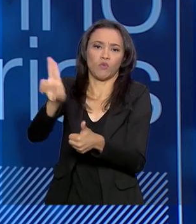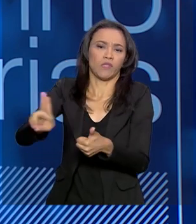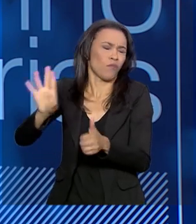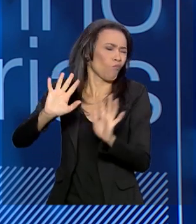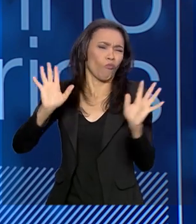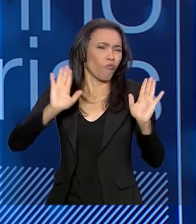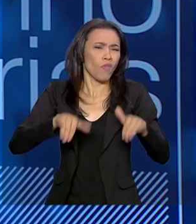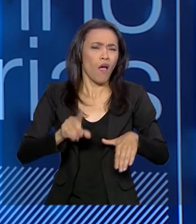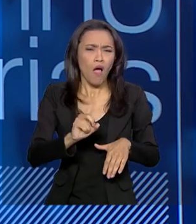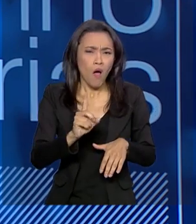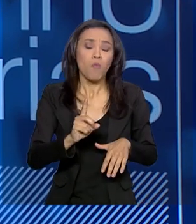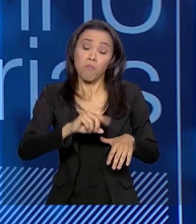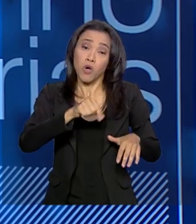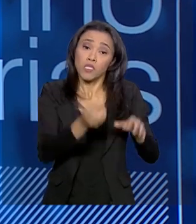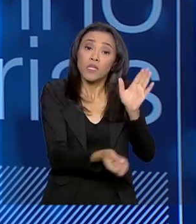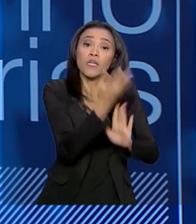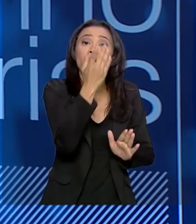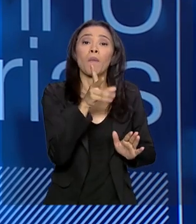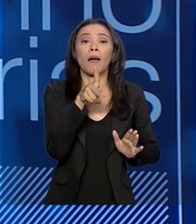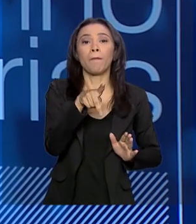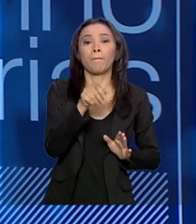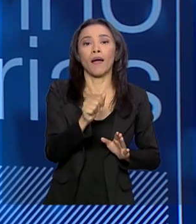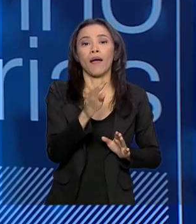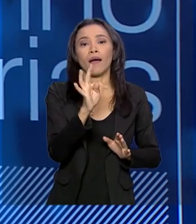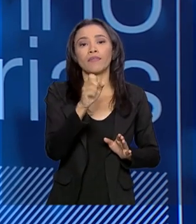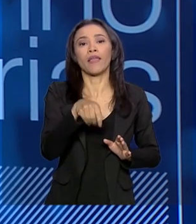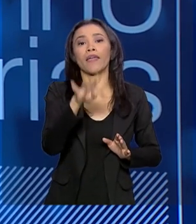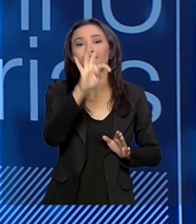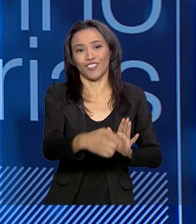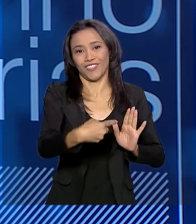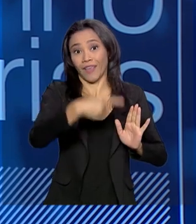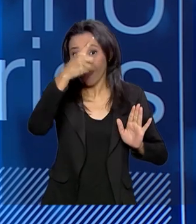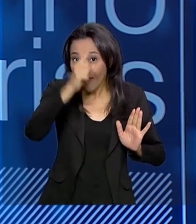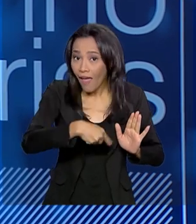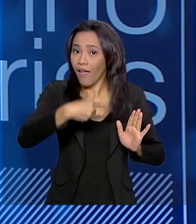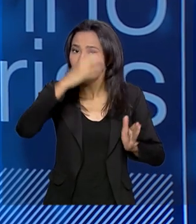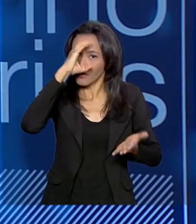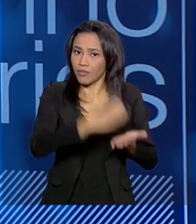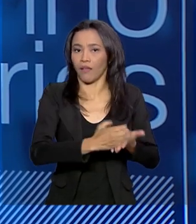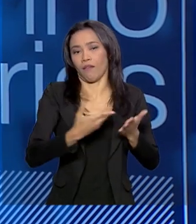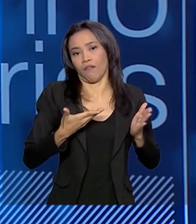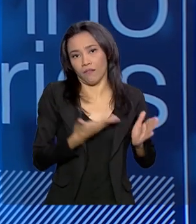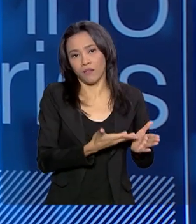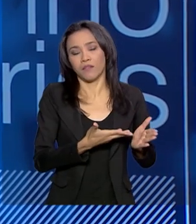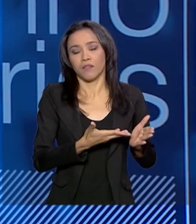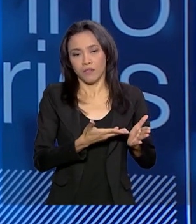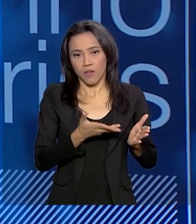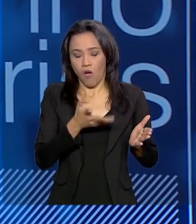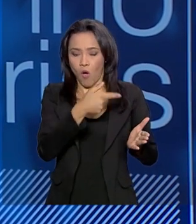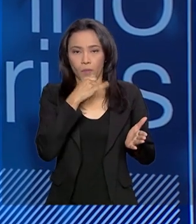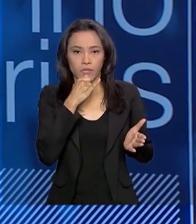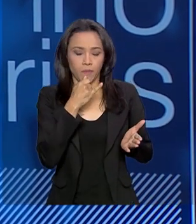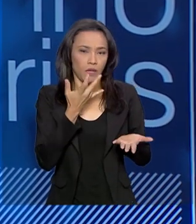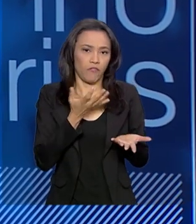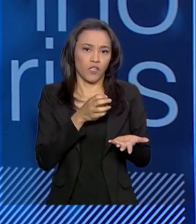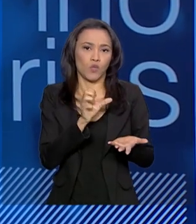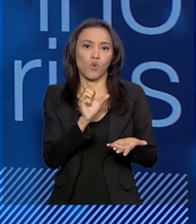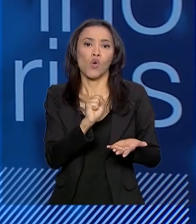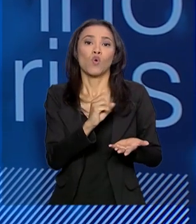exemplo, ele gerar uma patente. Aquilo já é um... O documento da tese vai gerar esse conhecimento. Olha, ele fez um software